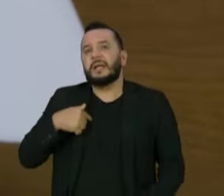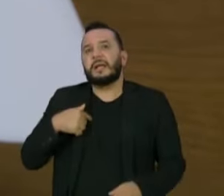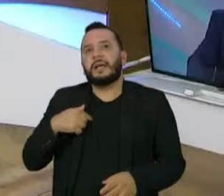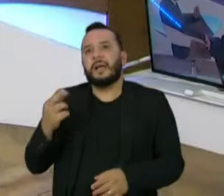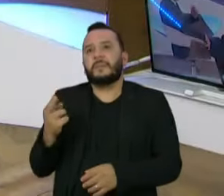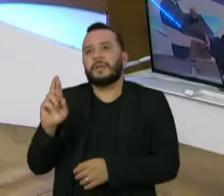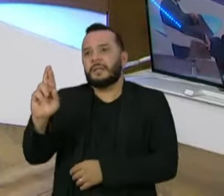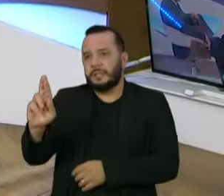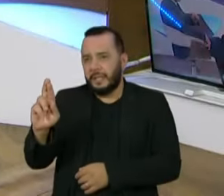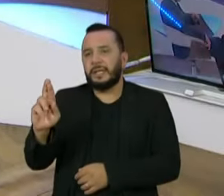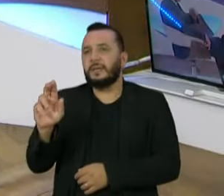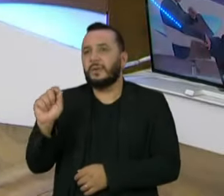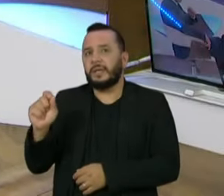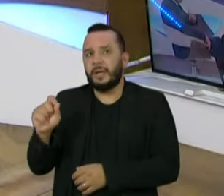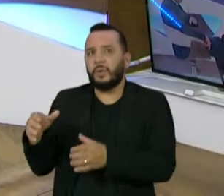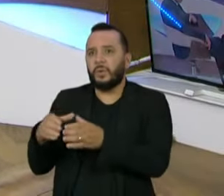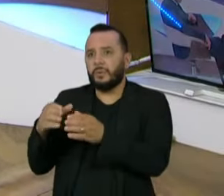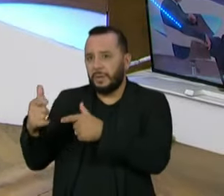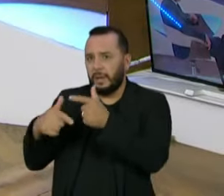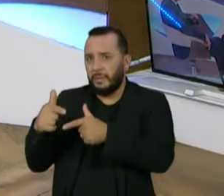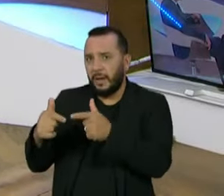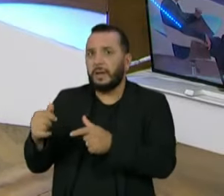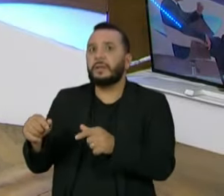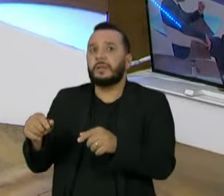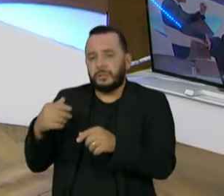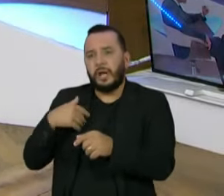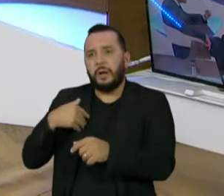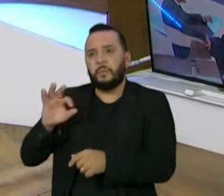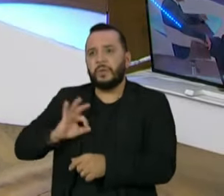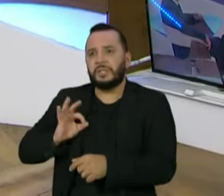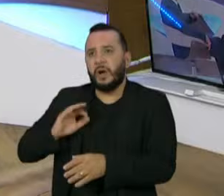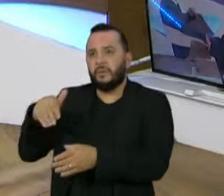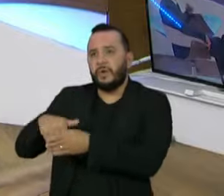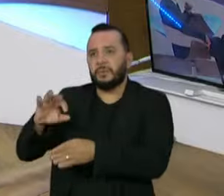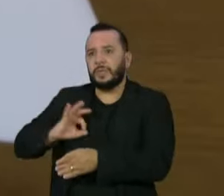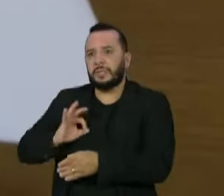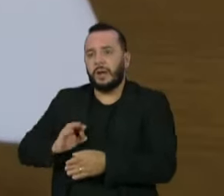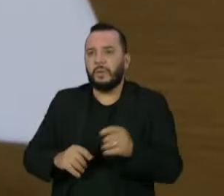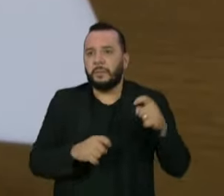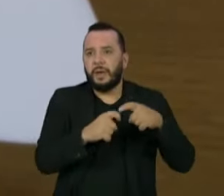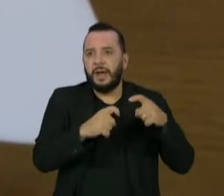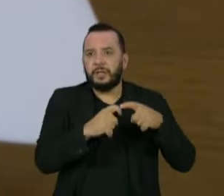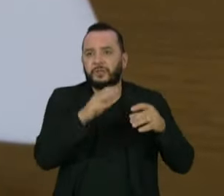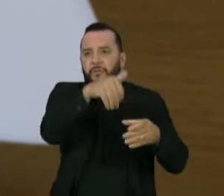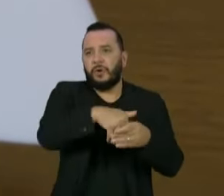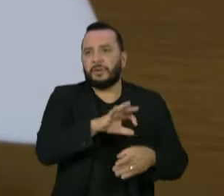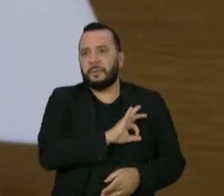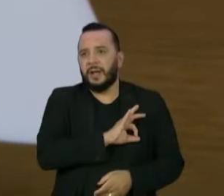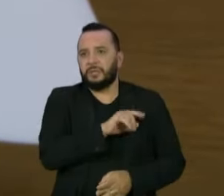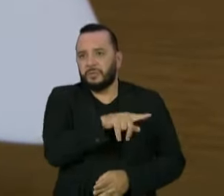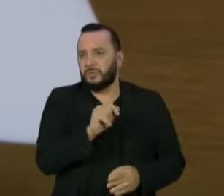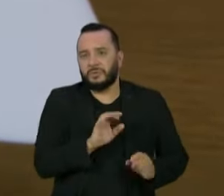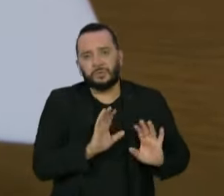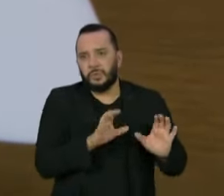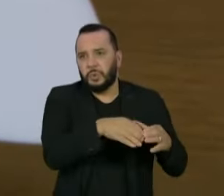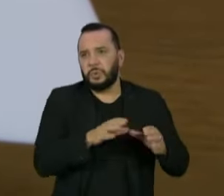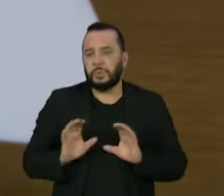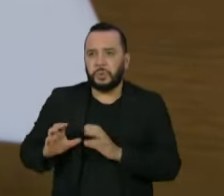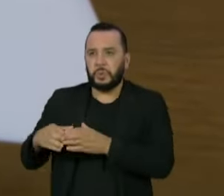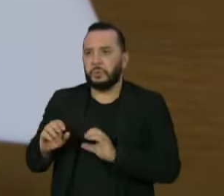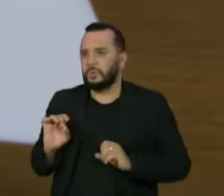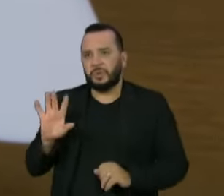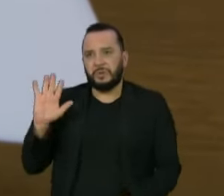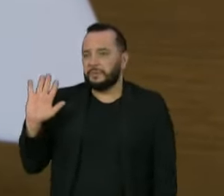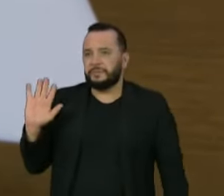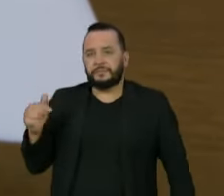policiais elegem policiais, eles vão lutar pelos interesses daquela categoria, e os médicos, elegem um médico que vai lutar pelos interesses daquela categoria. Mas eu peguei dados